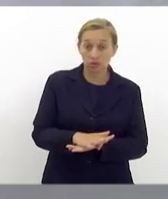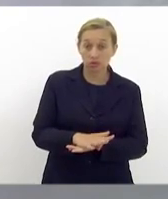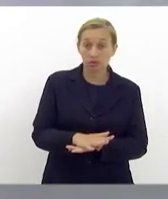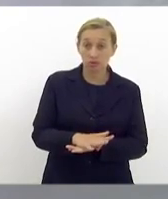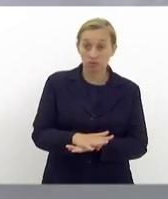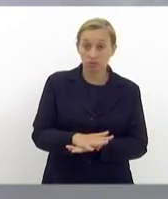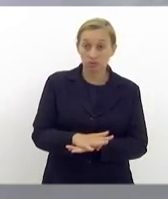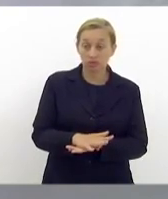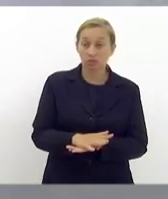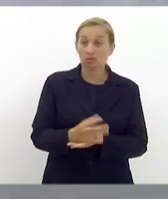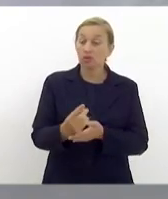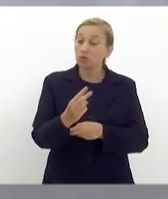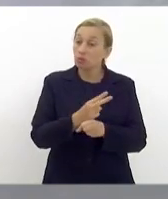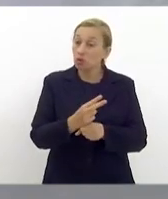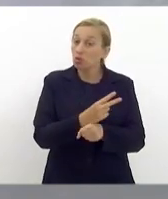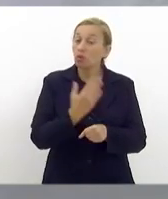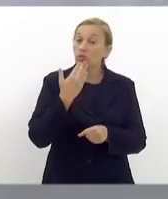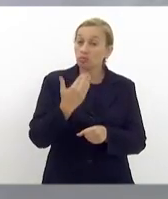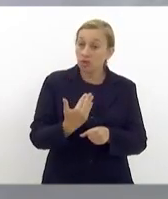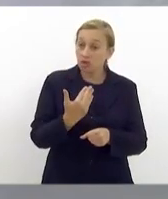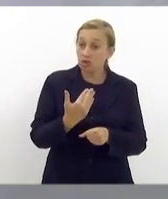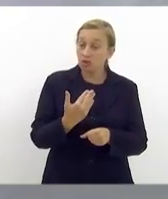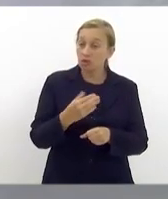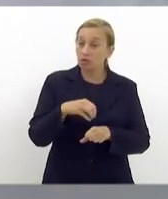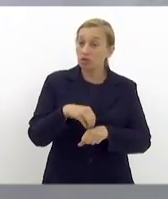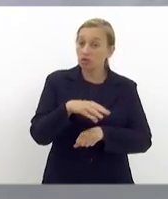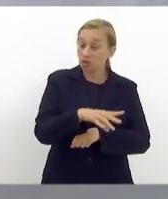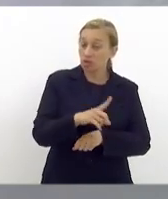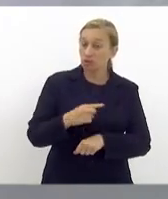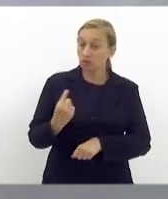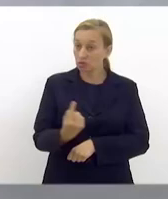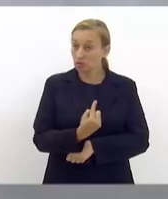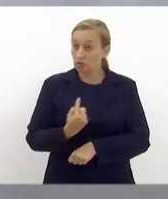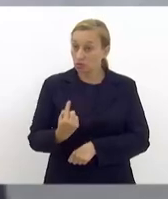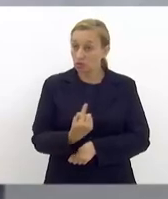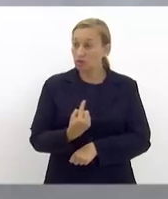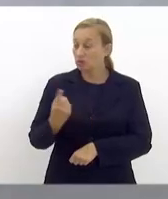nos procurou e pediu que nós indicássemos, não é, doutor Renato?